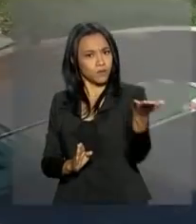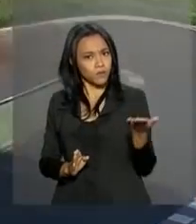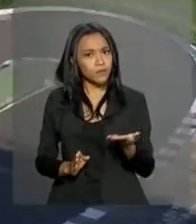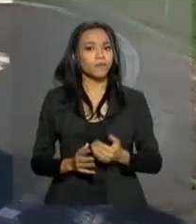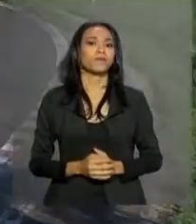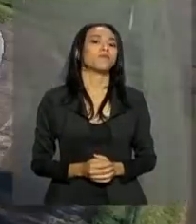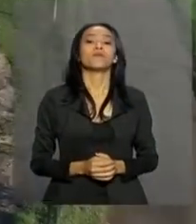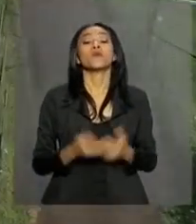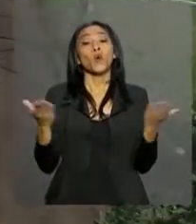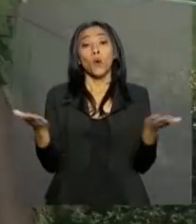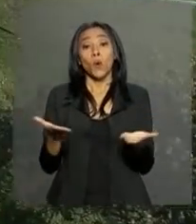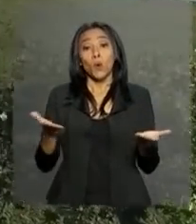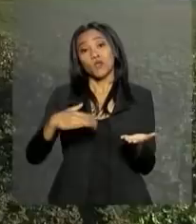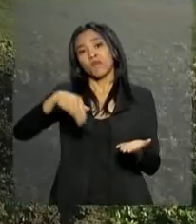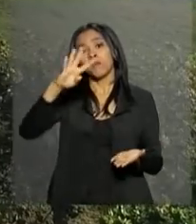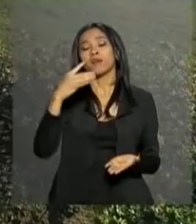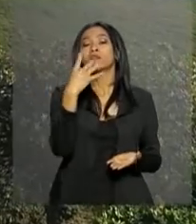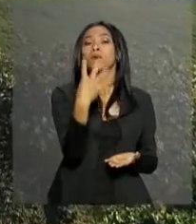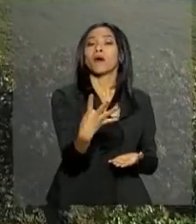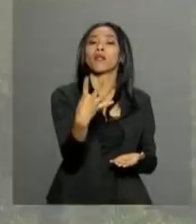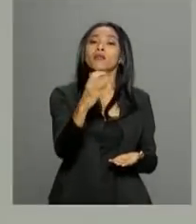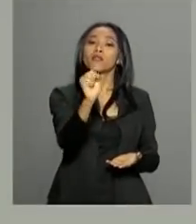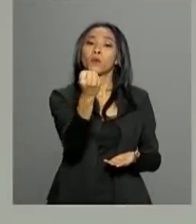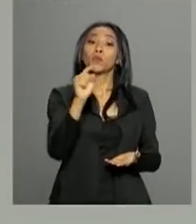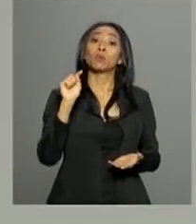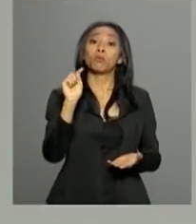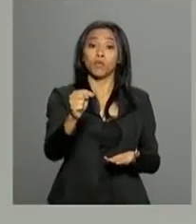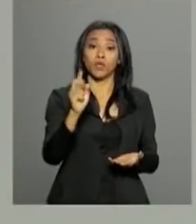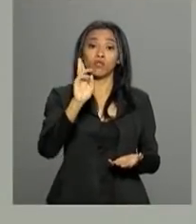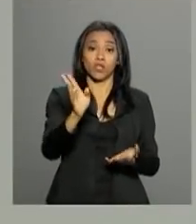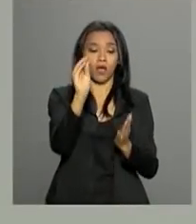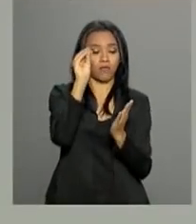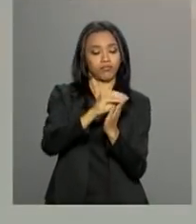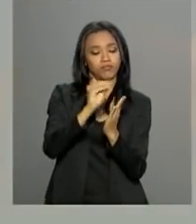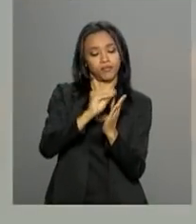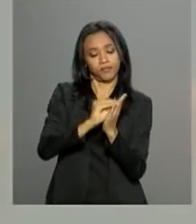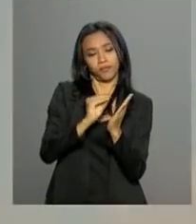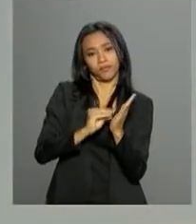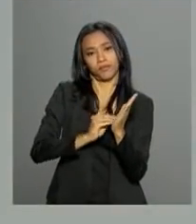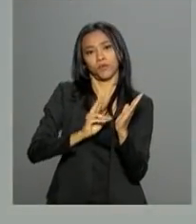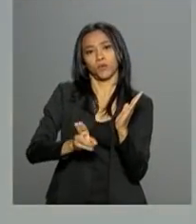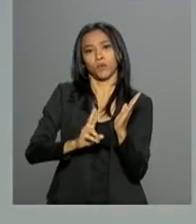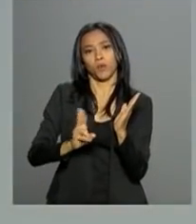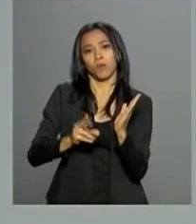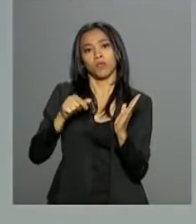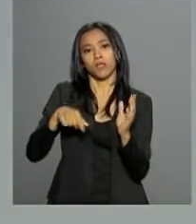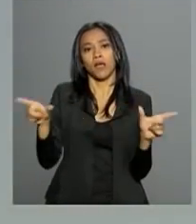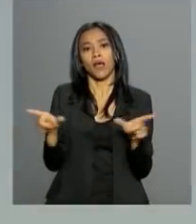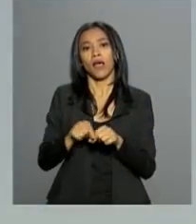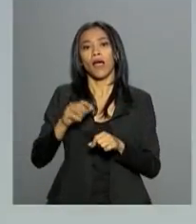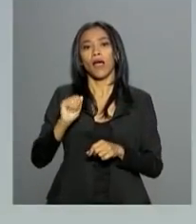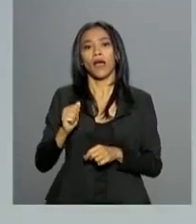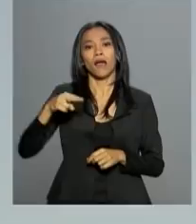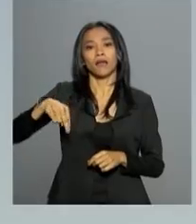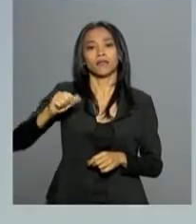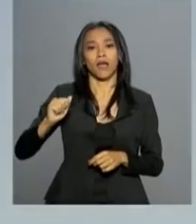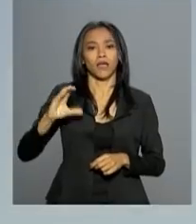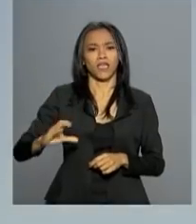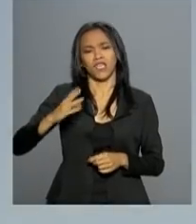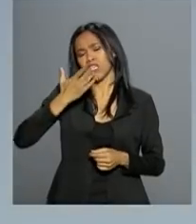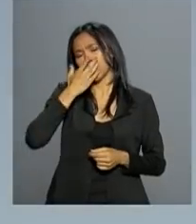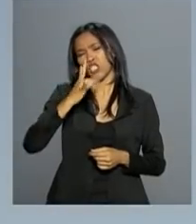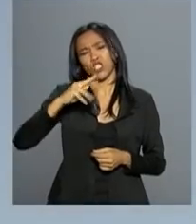Hoje já são mais de 48 mil cadastrados na Agência Nacional de Aviação Civil, ANAC, de vários tipos,